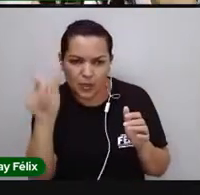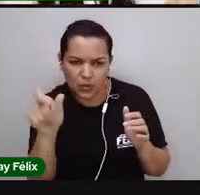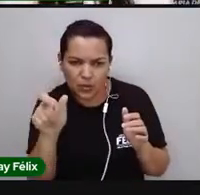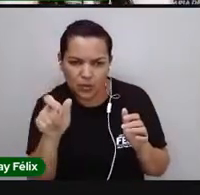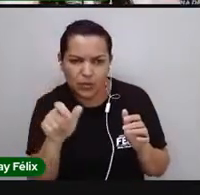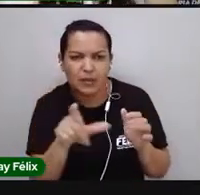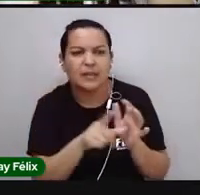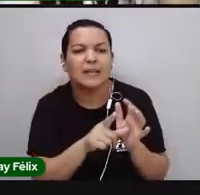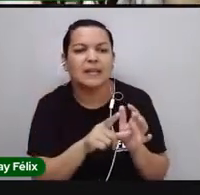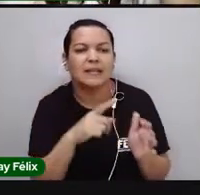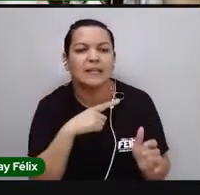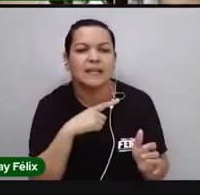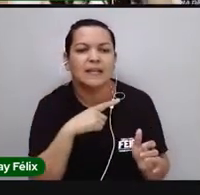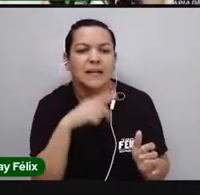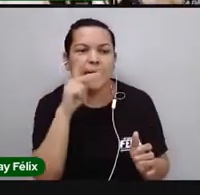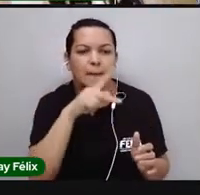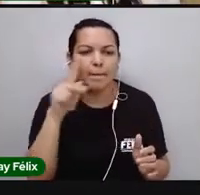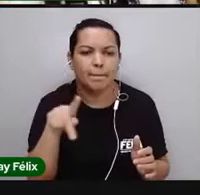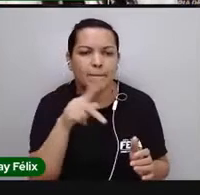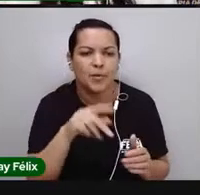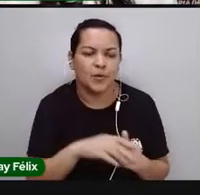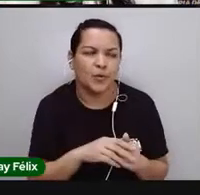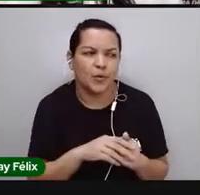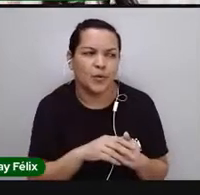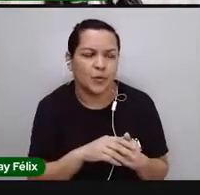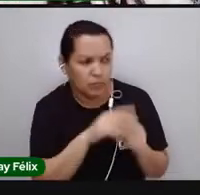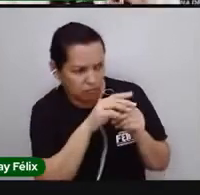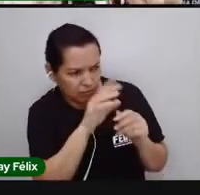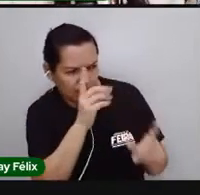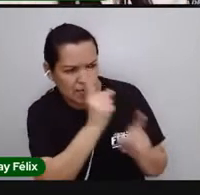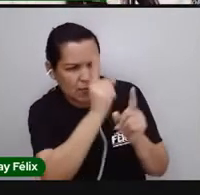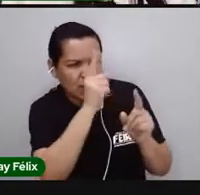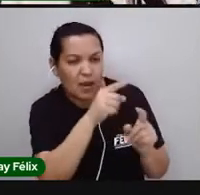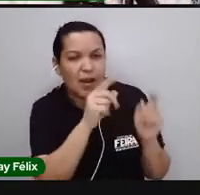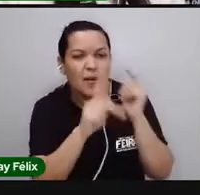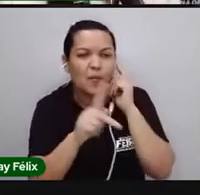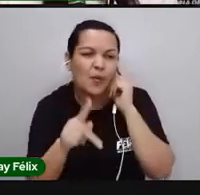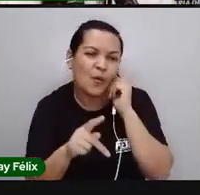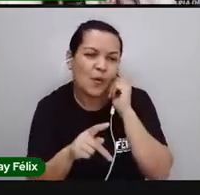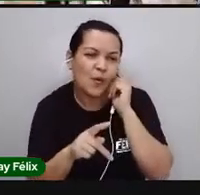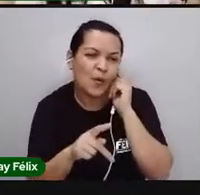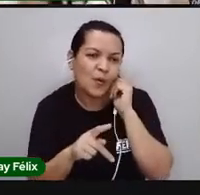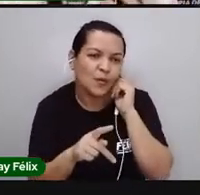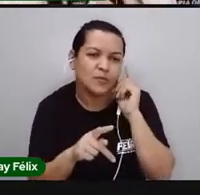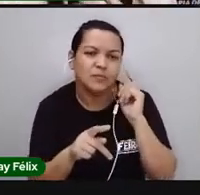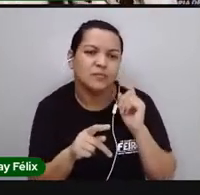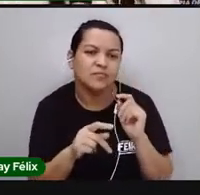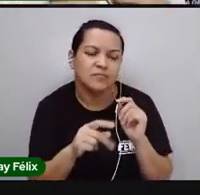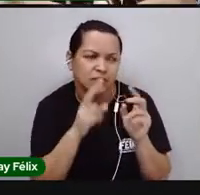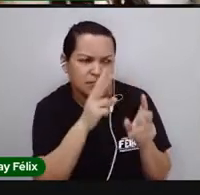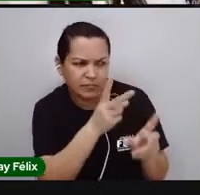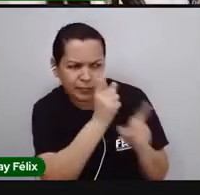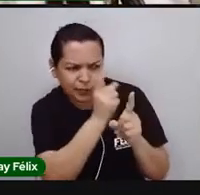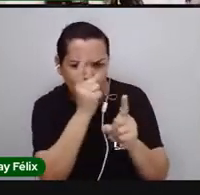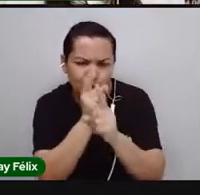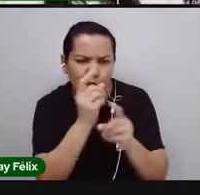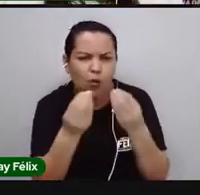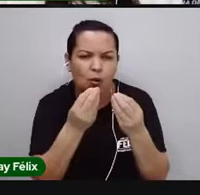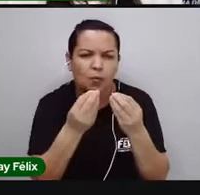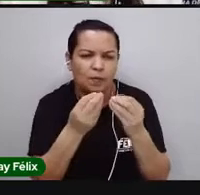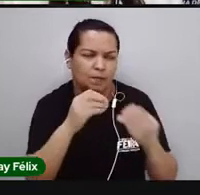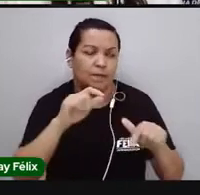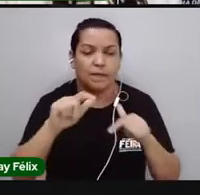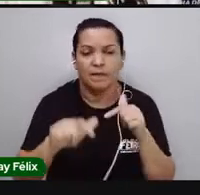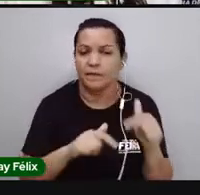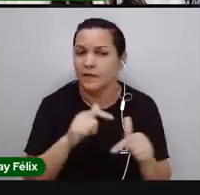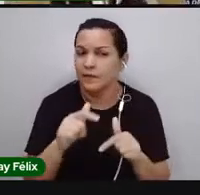identifica também o outro ao nosso redor a partir do trabalho dele, a partir das coisas que ele